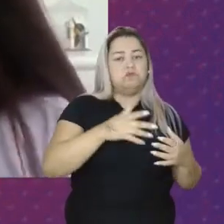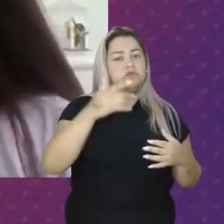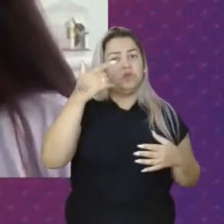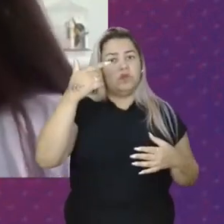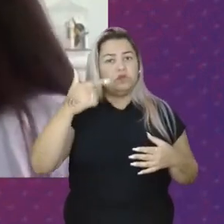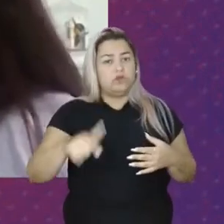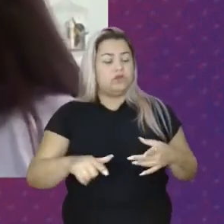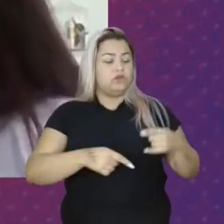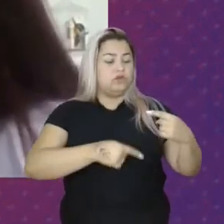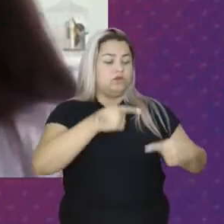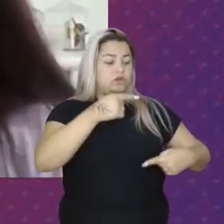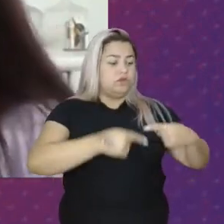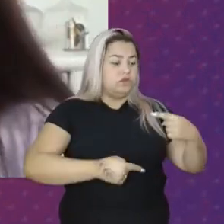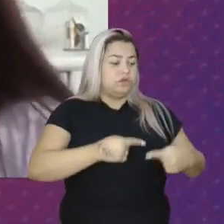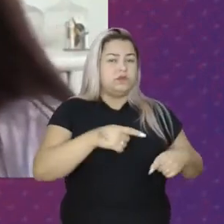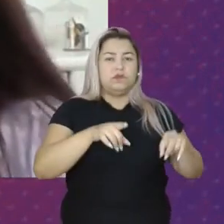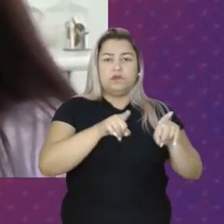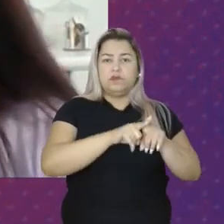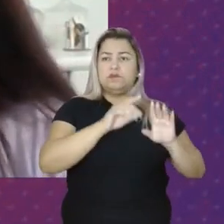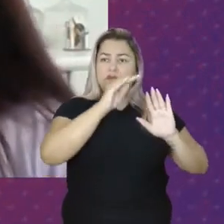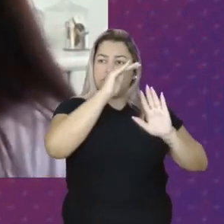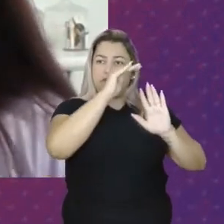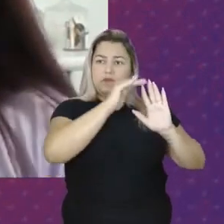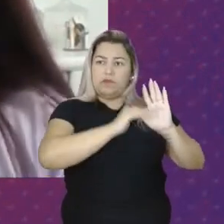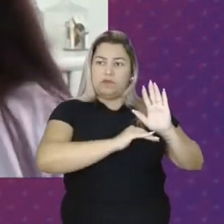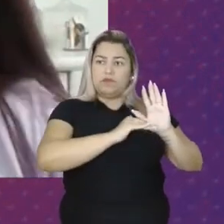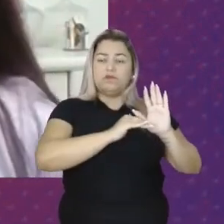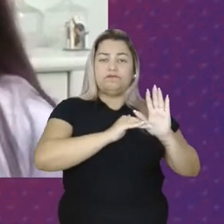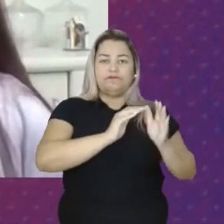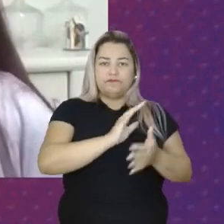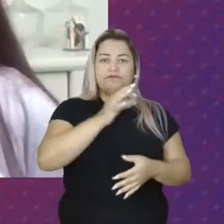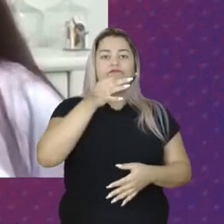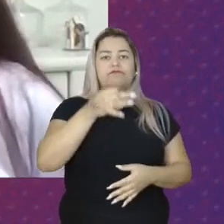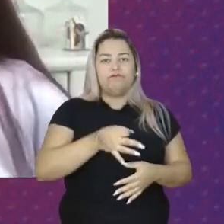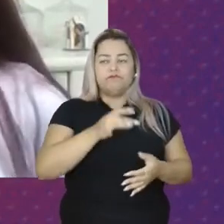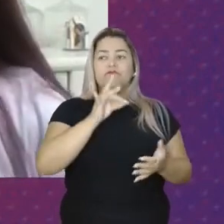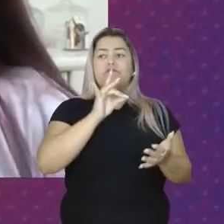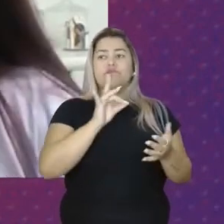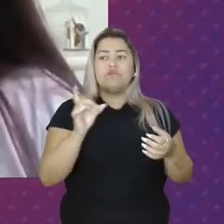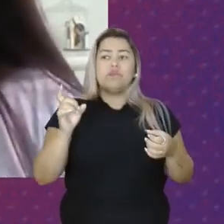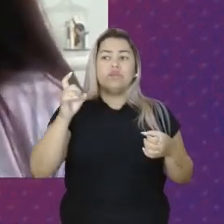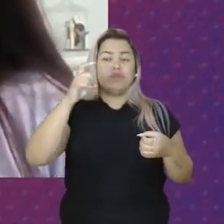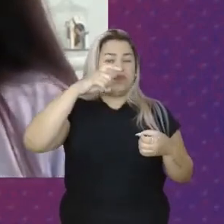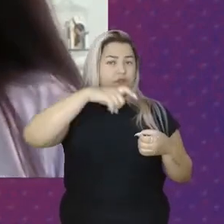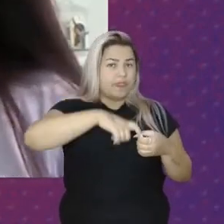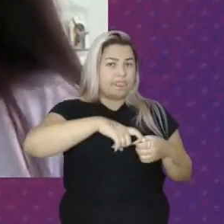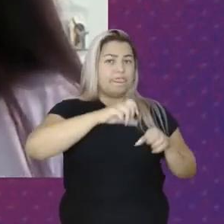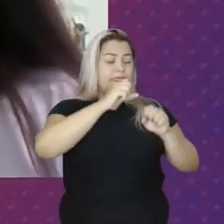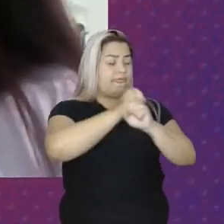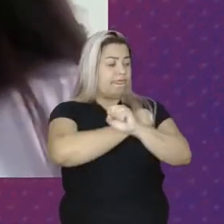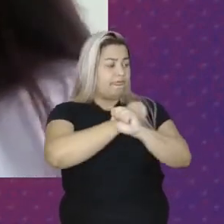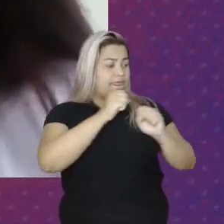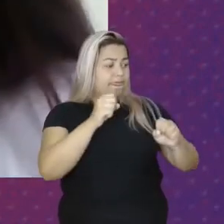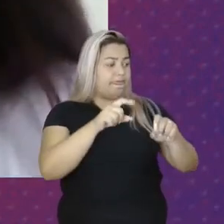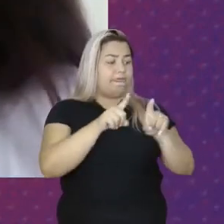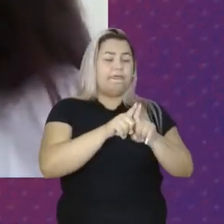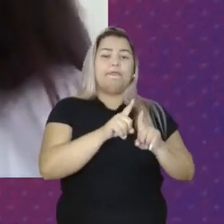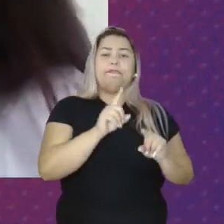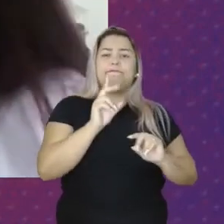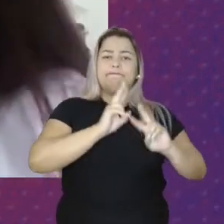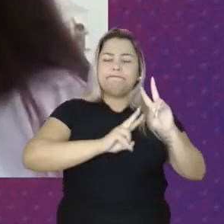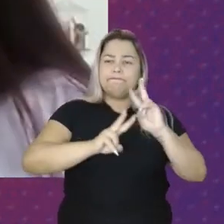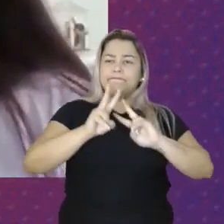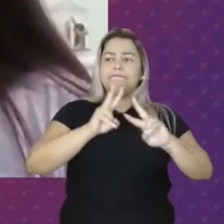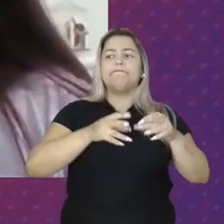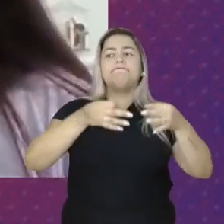Outros Políticas Que estão Pautadas E que com Certeza Nos devolvem Essa possibilidade Da gente Viver com